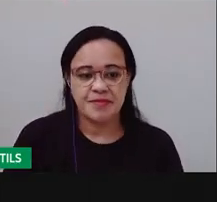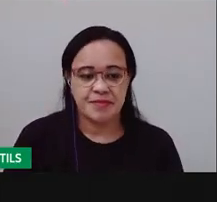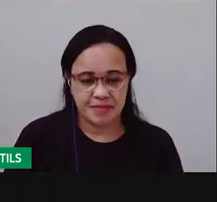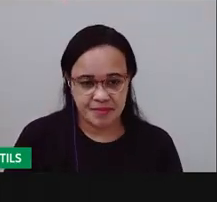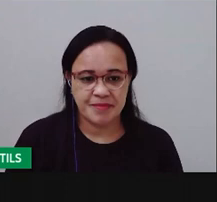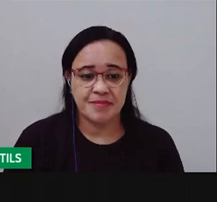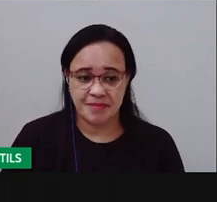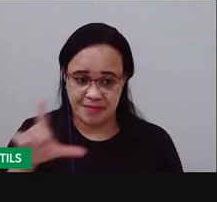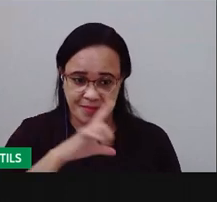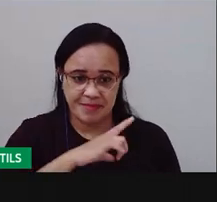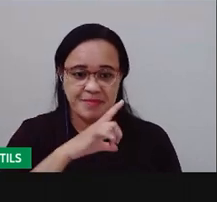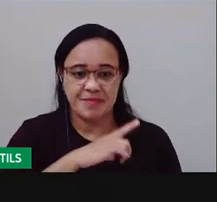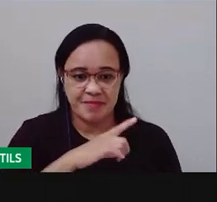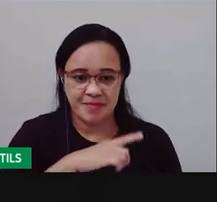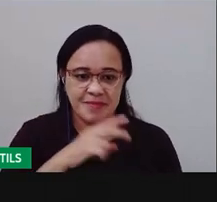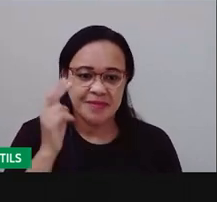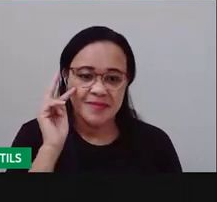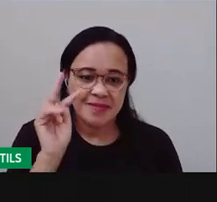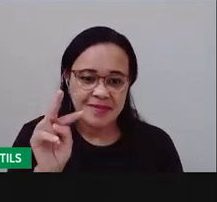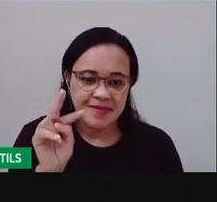Olha o galo aqui, ó.